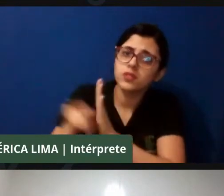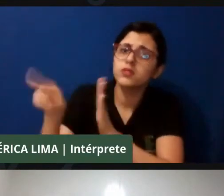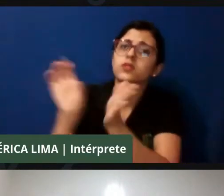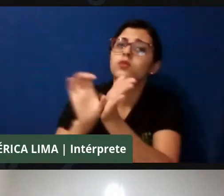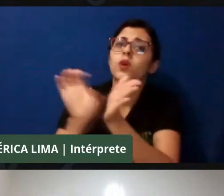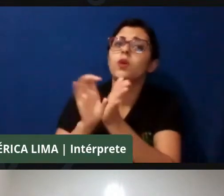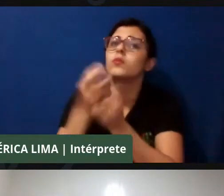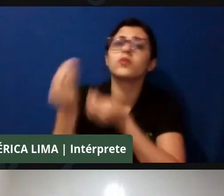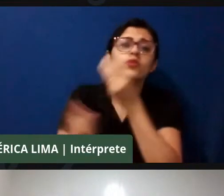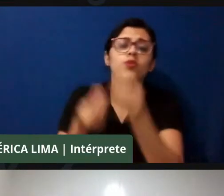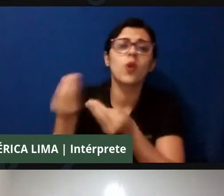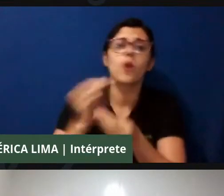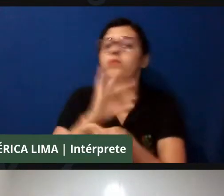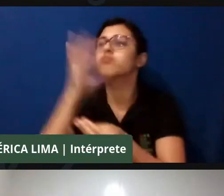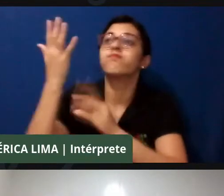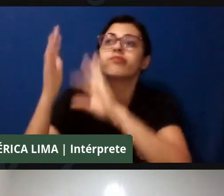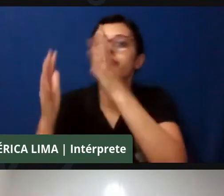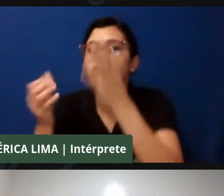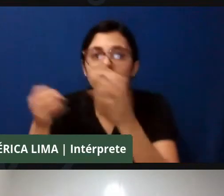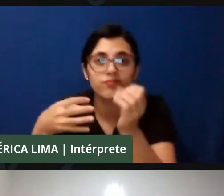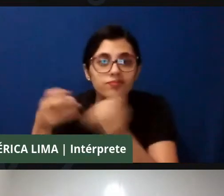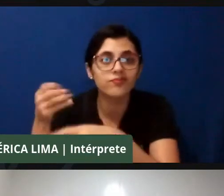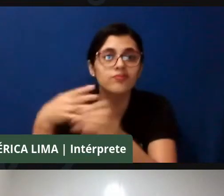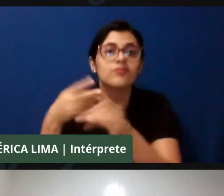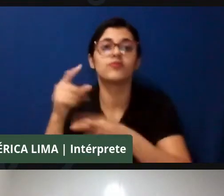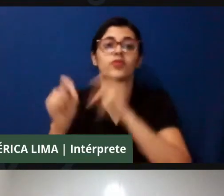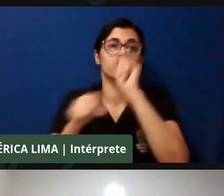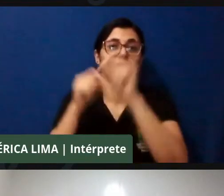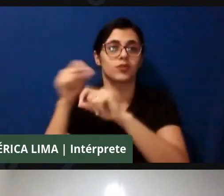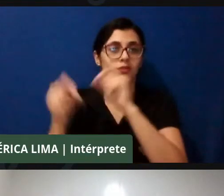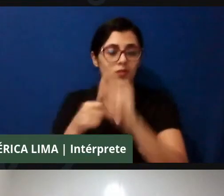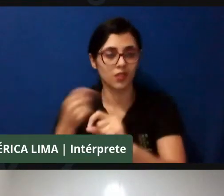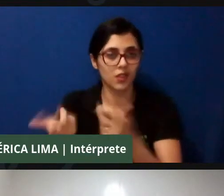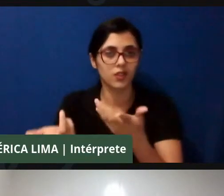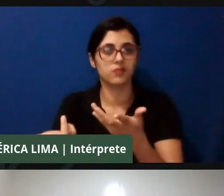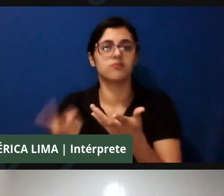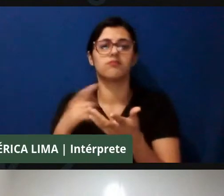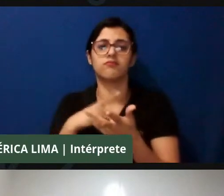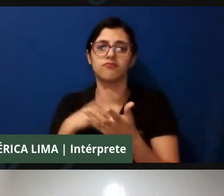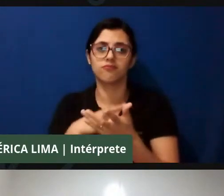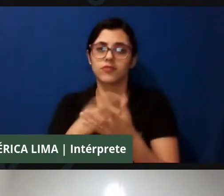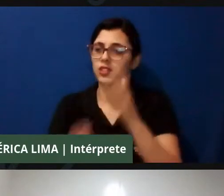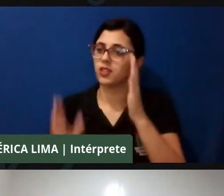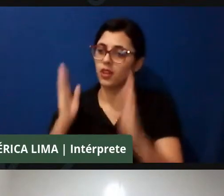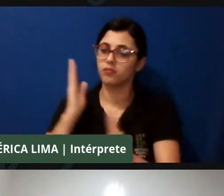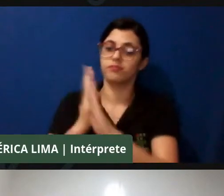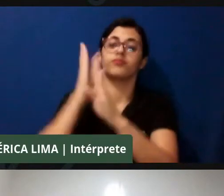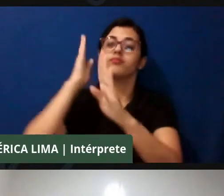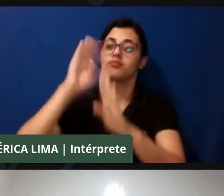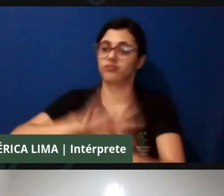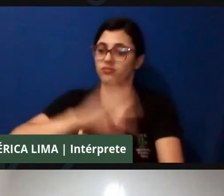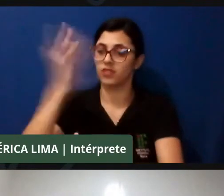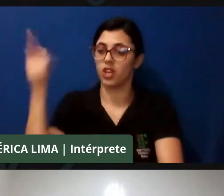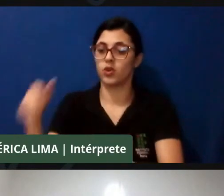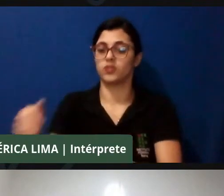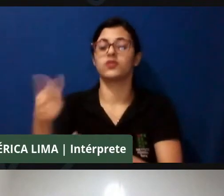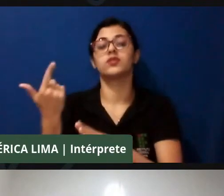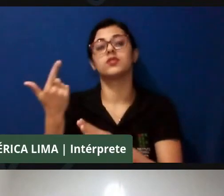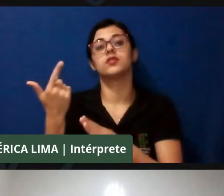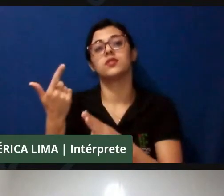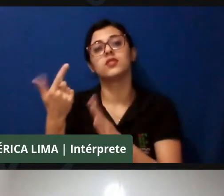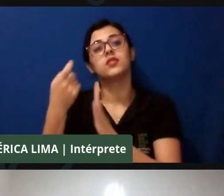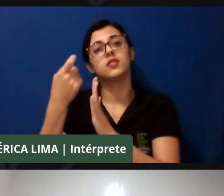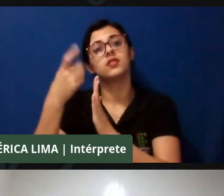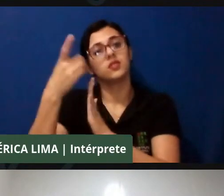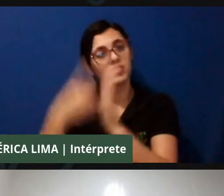como foi esse processo da sua pesquisa que resultou na sua dissertação de mestrado na UNB, falasse um